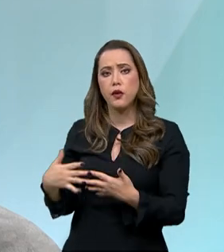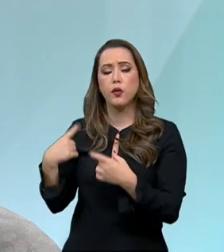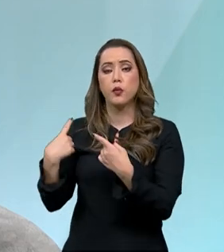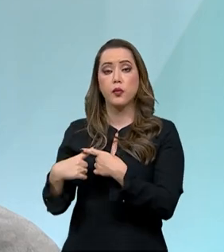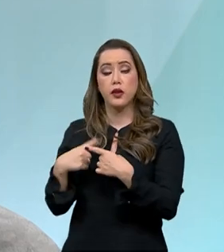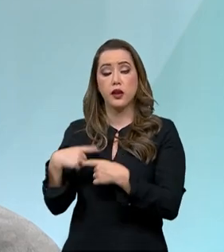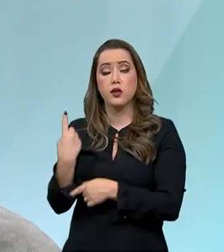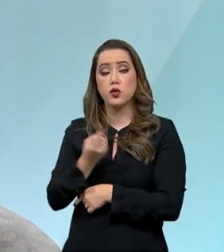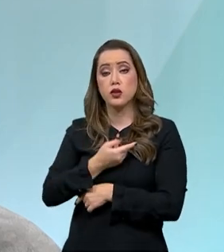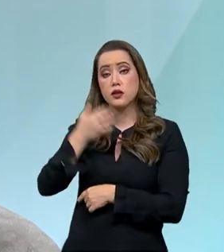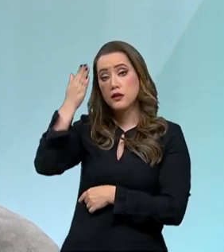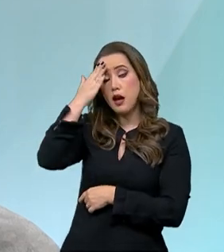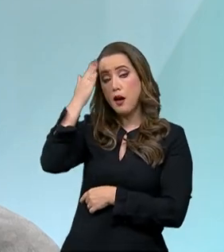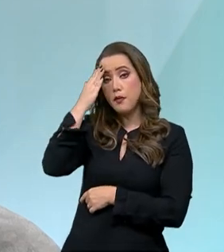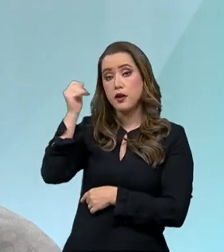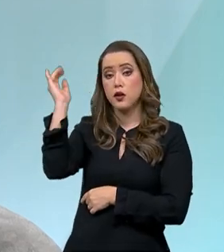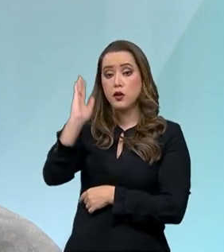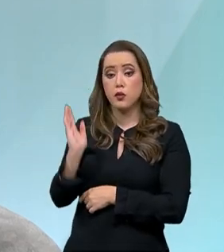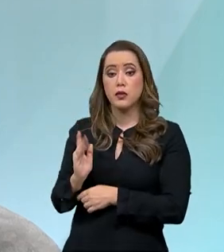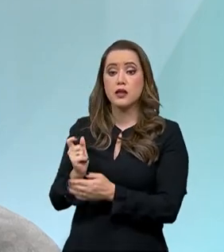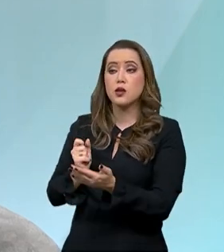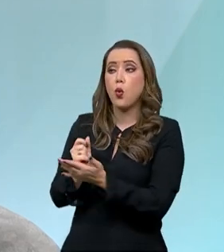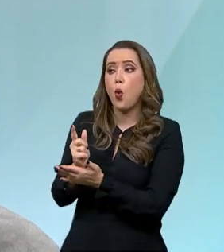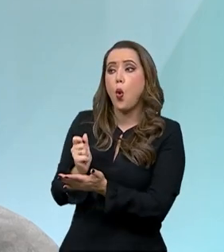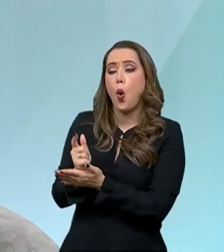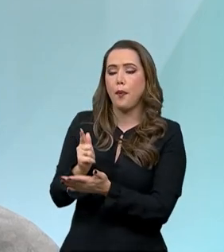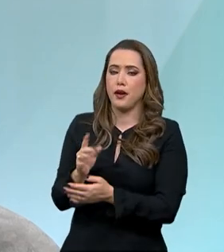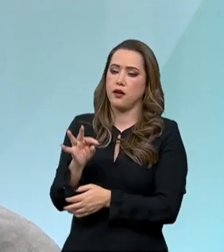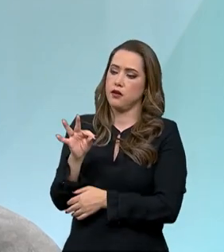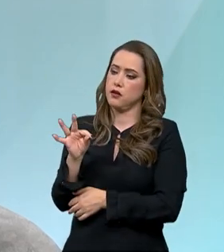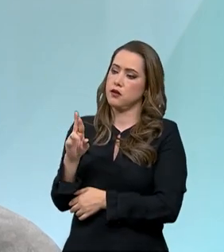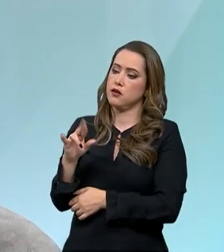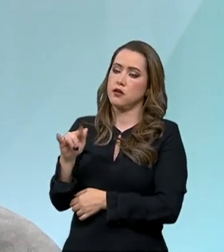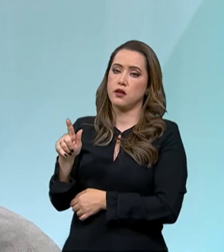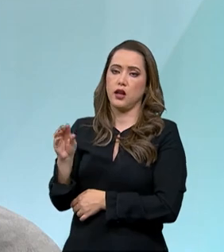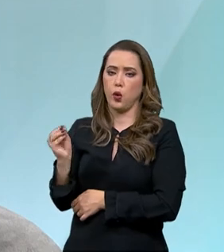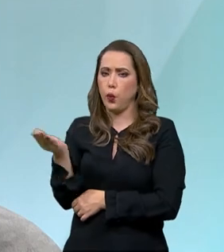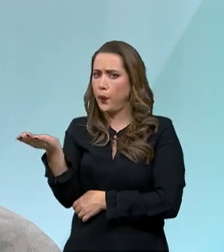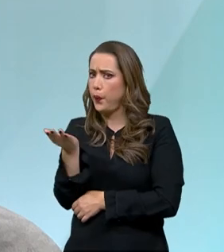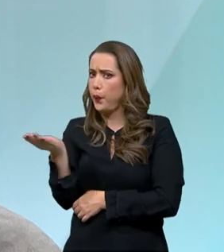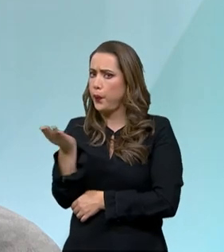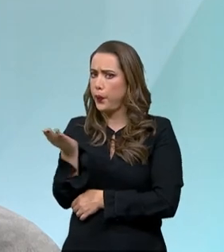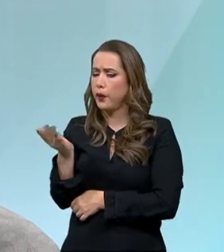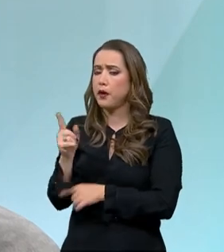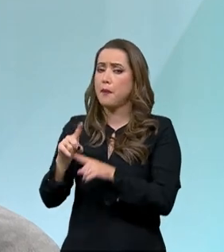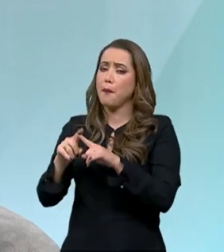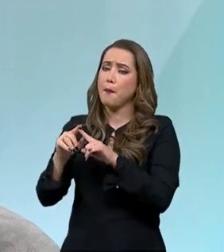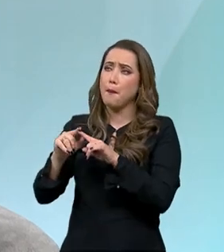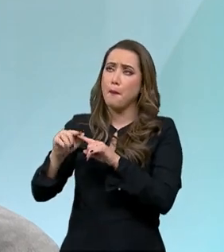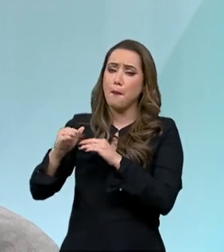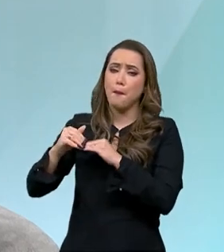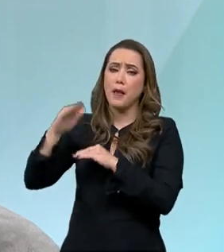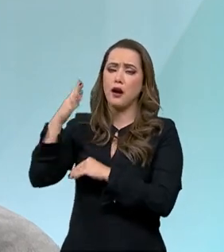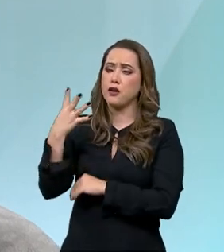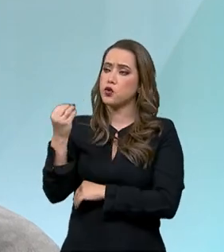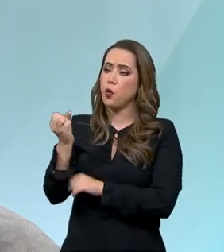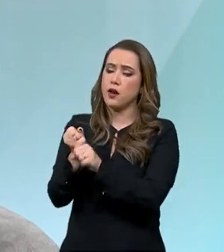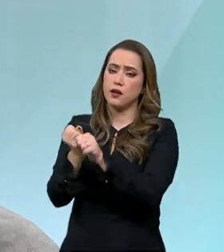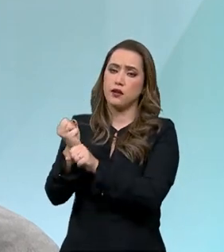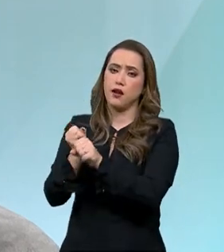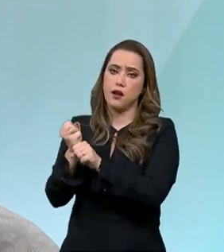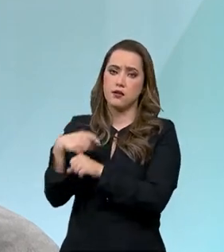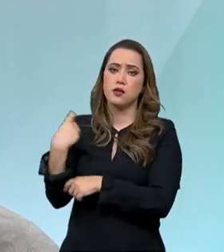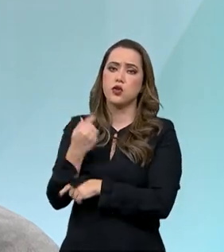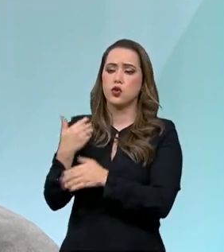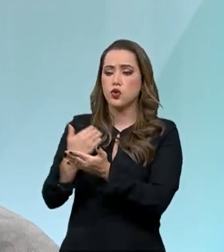ainda é um importador de trigo, uma das poucas commodities que nós importamos. E há mais de 40 anos nós começamos a